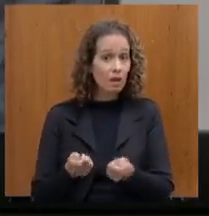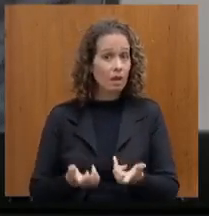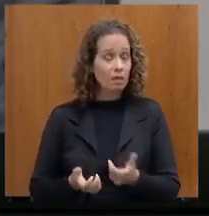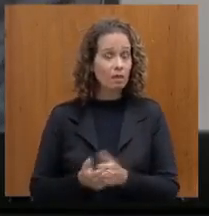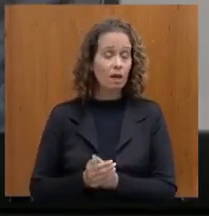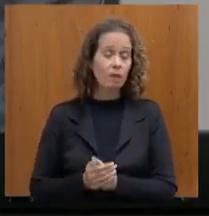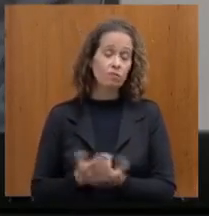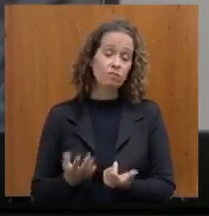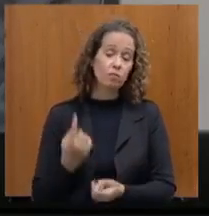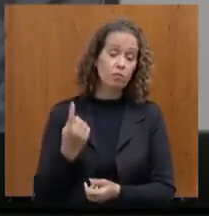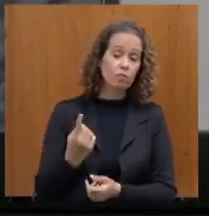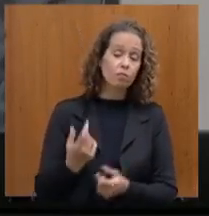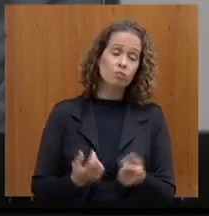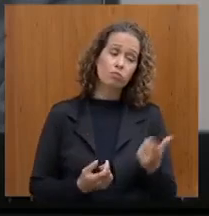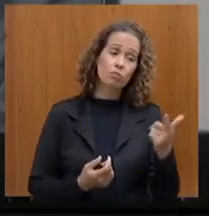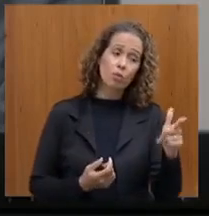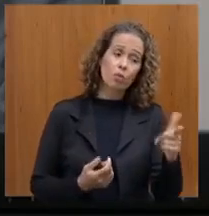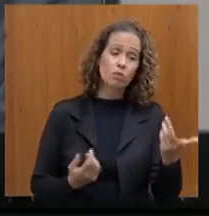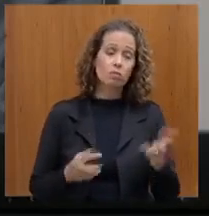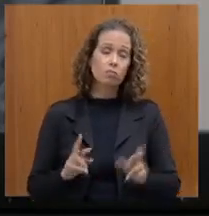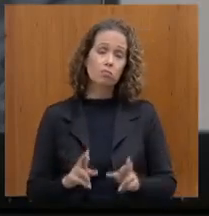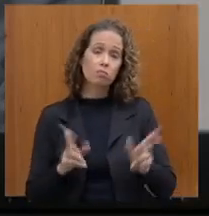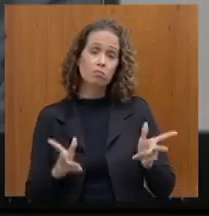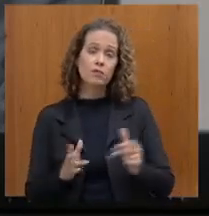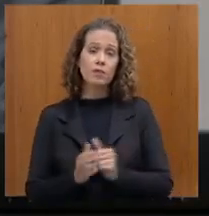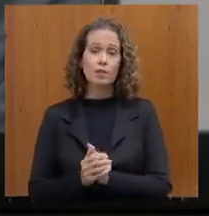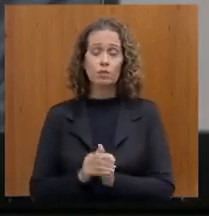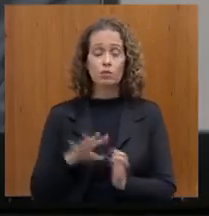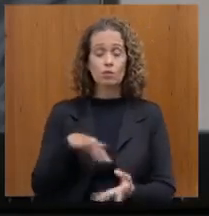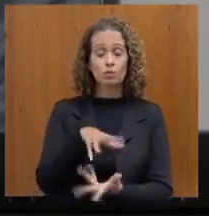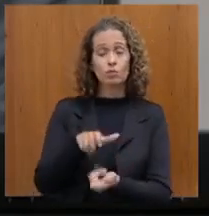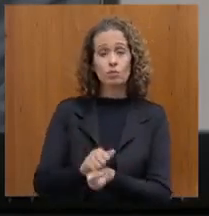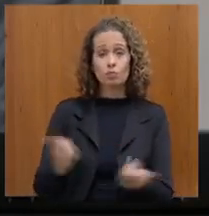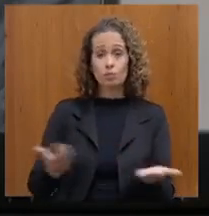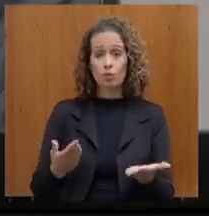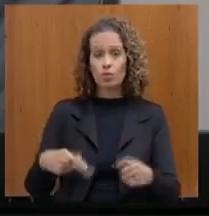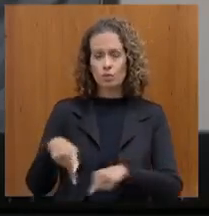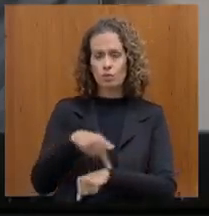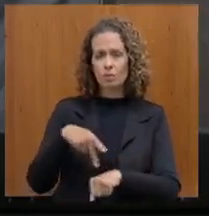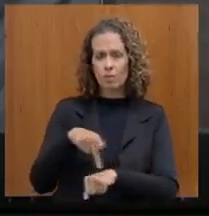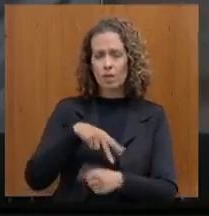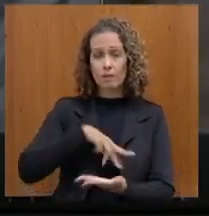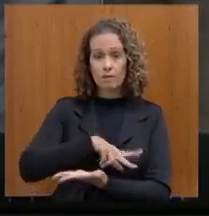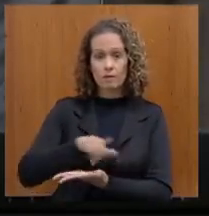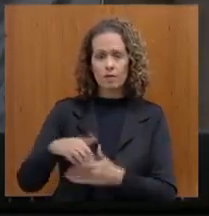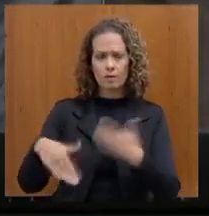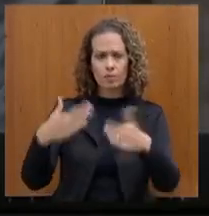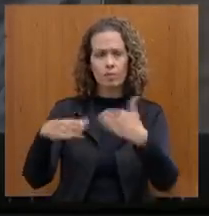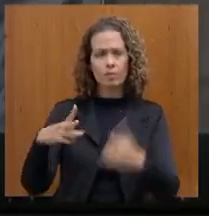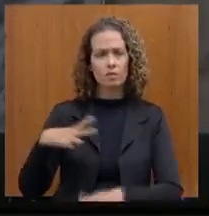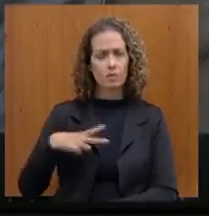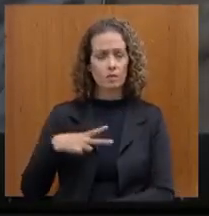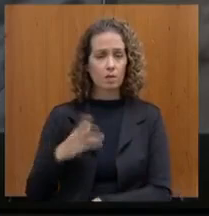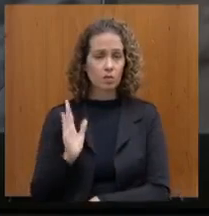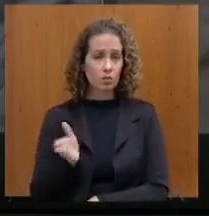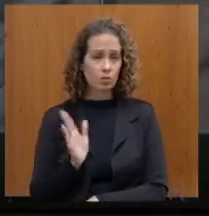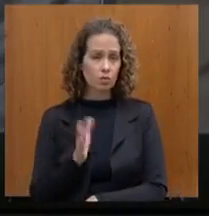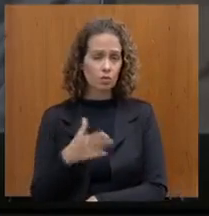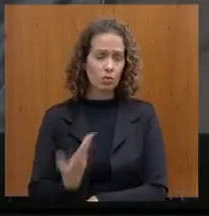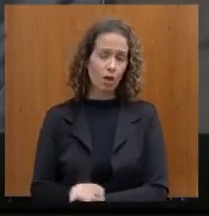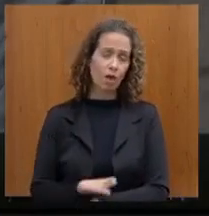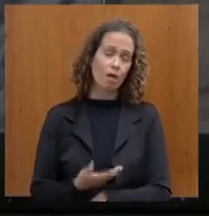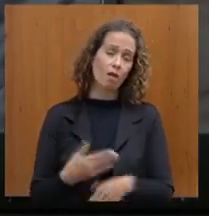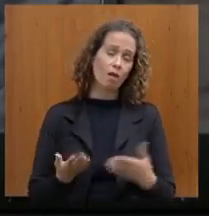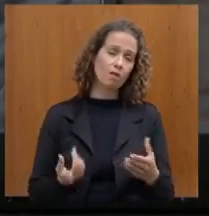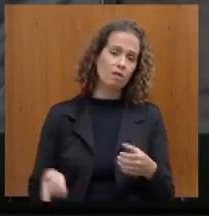com relação à situação no mundo, muitos países avançados privatizar, depois estão voltando à estatização,